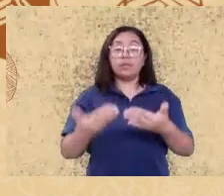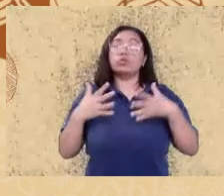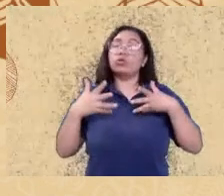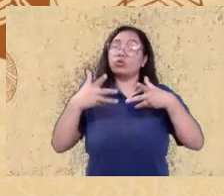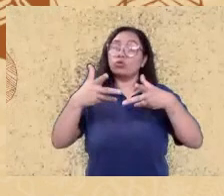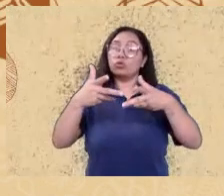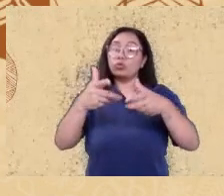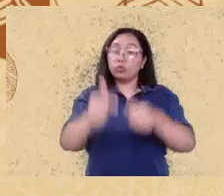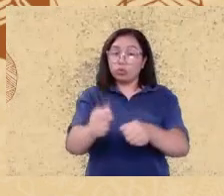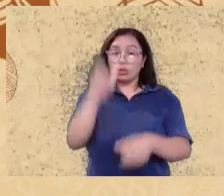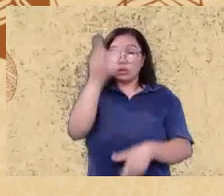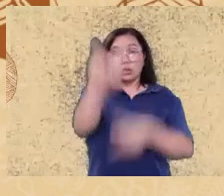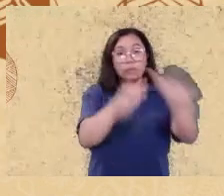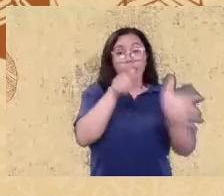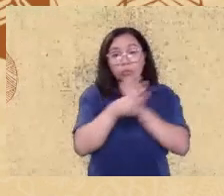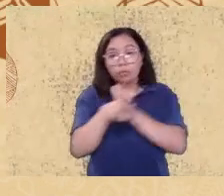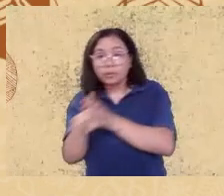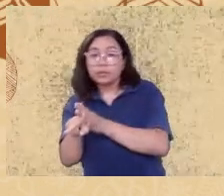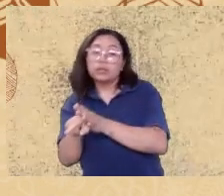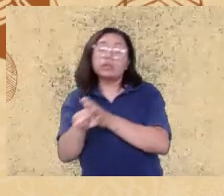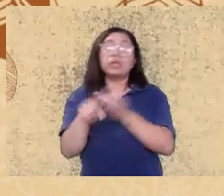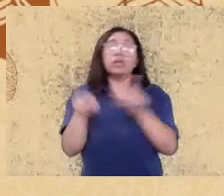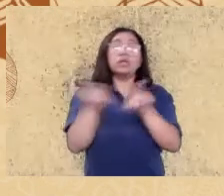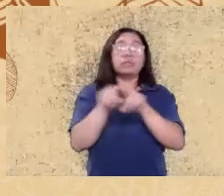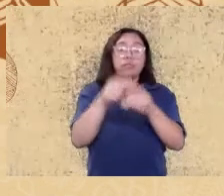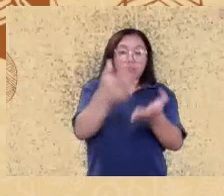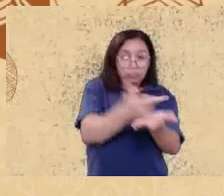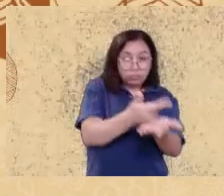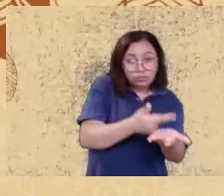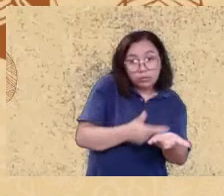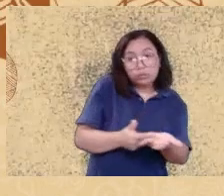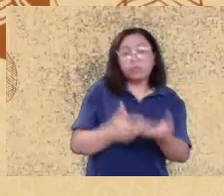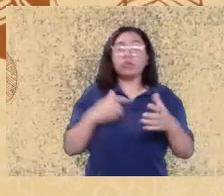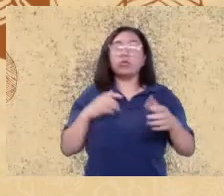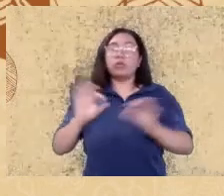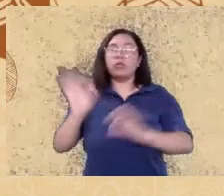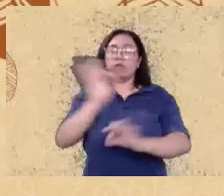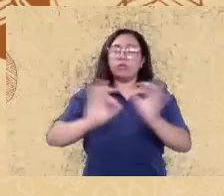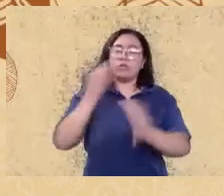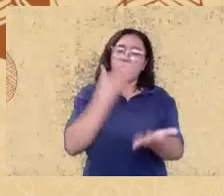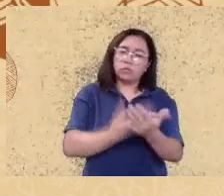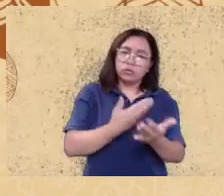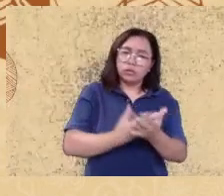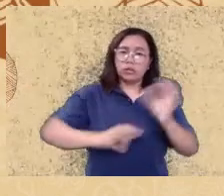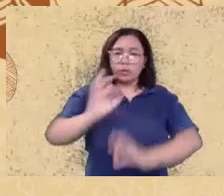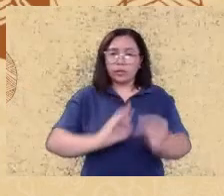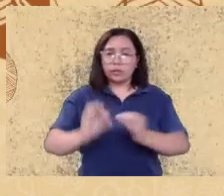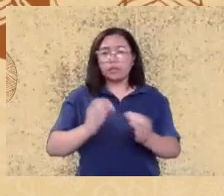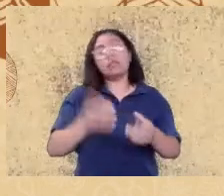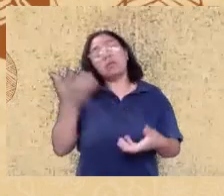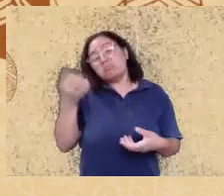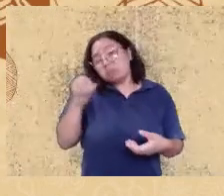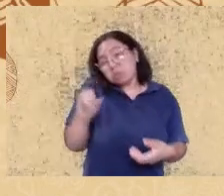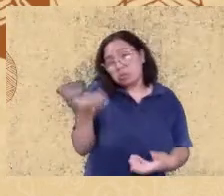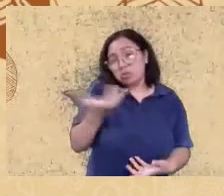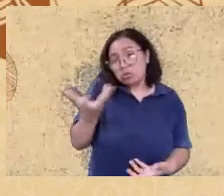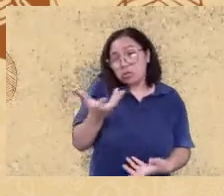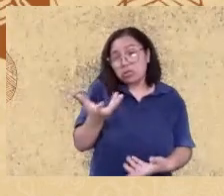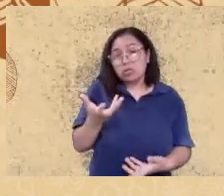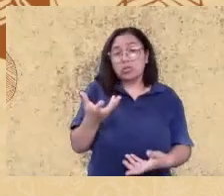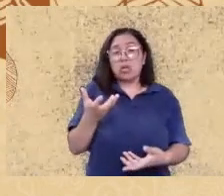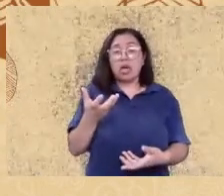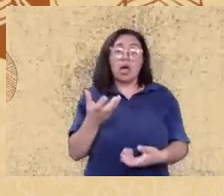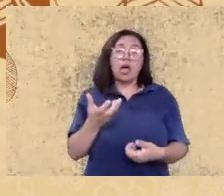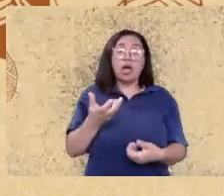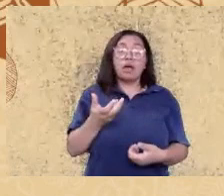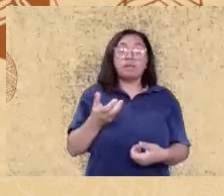o corpo textual que foi construído ao longo dessa pesquisa para que se alguém tiver interesse de refazer as análises